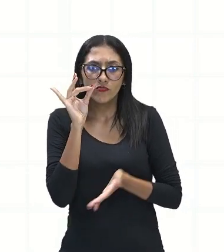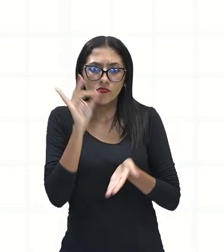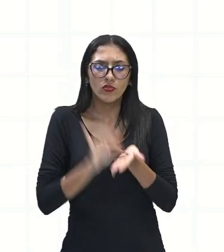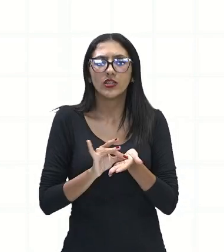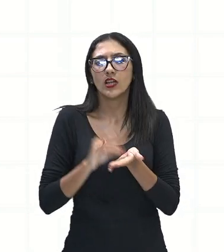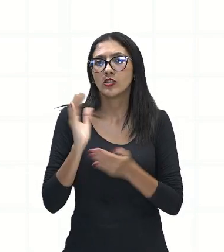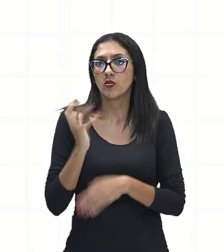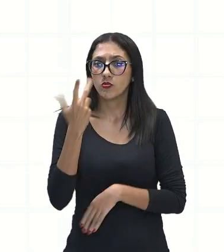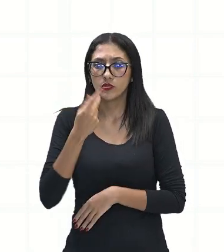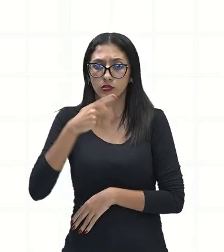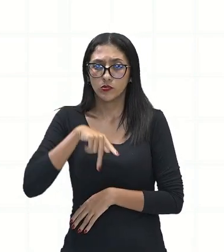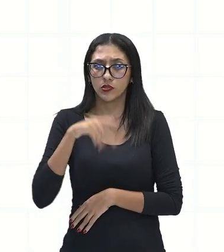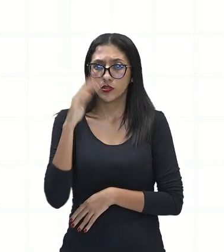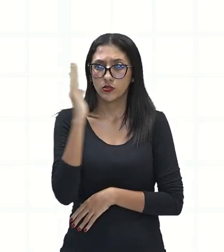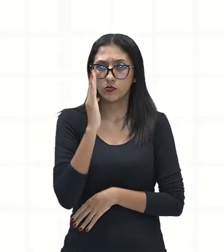Brasil,